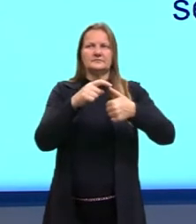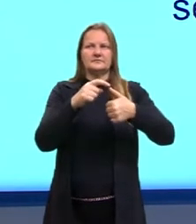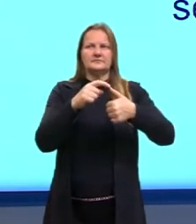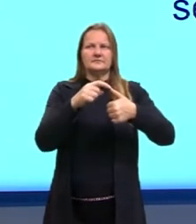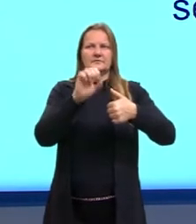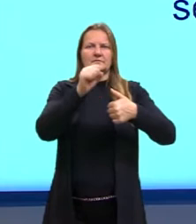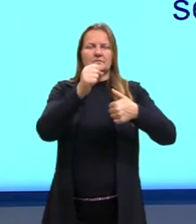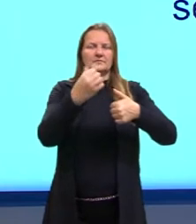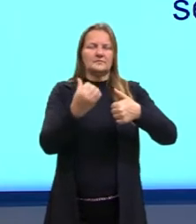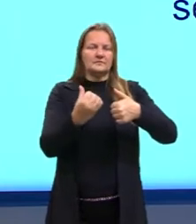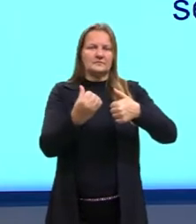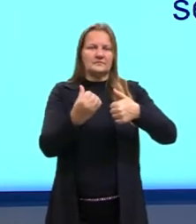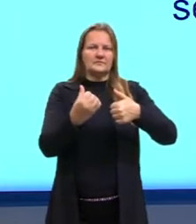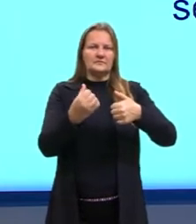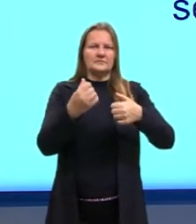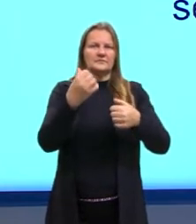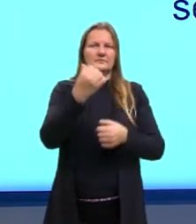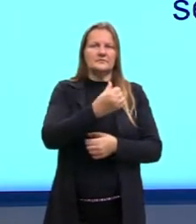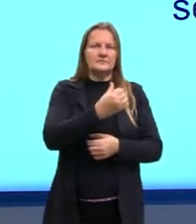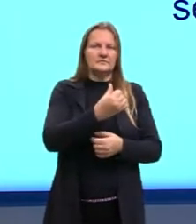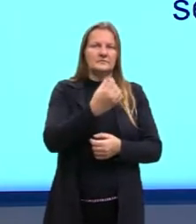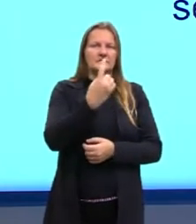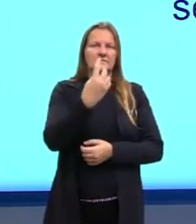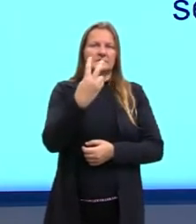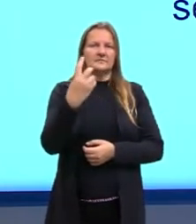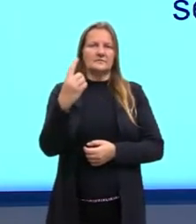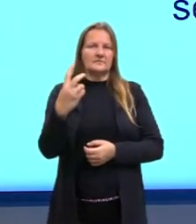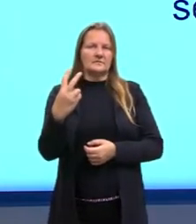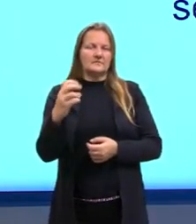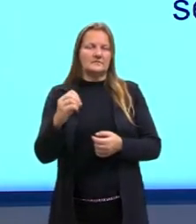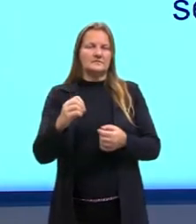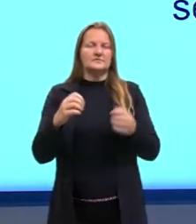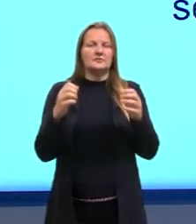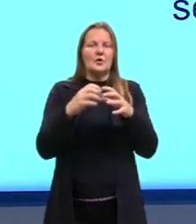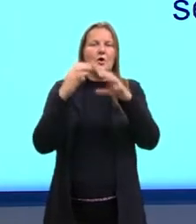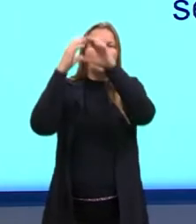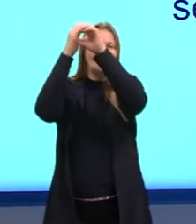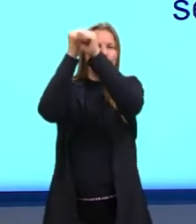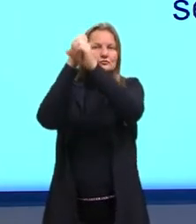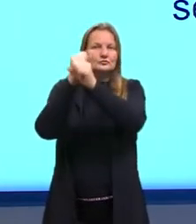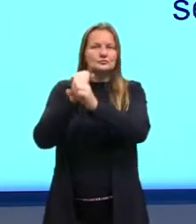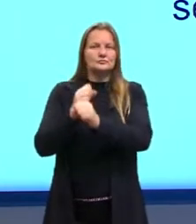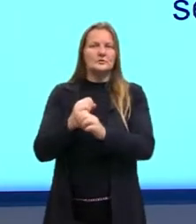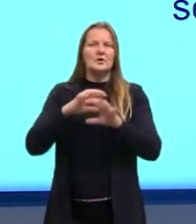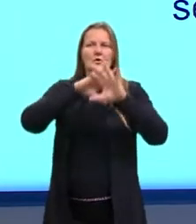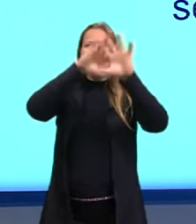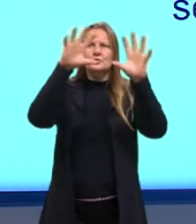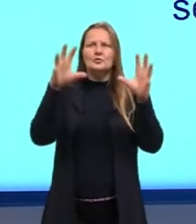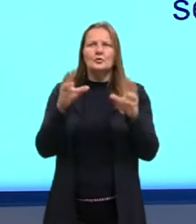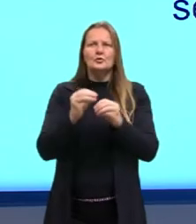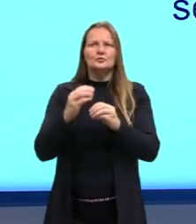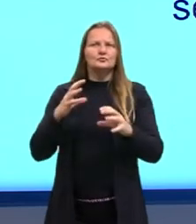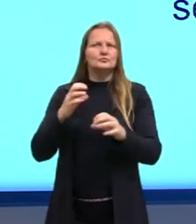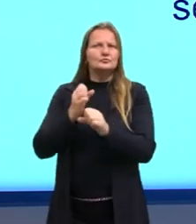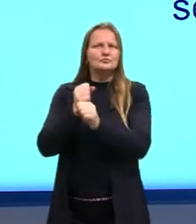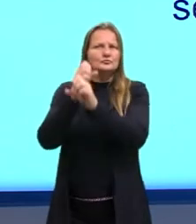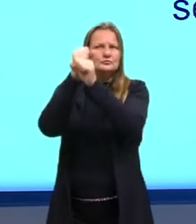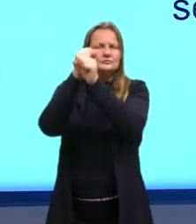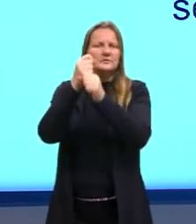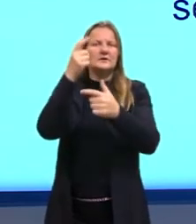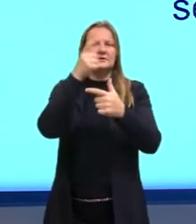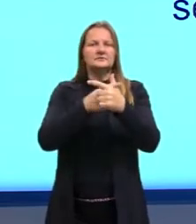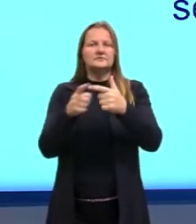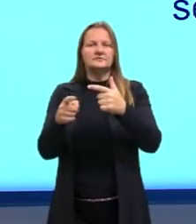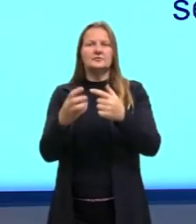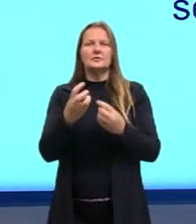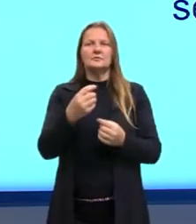86 da quinta e 120 da sexta. Então, eu vou somar todos esses dados. E eu vou dividir por quanto?